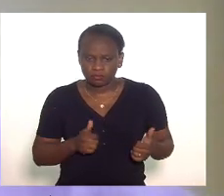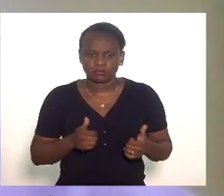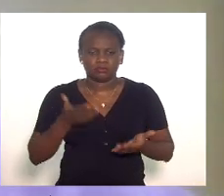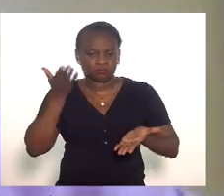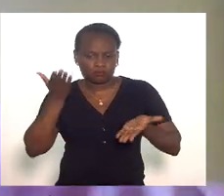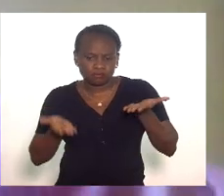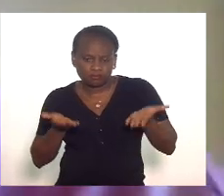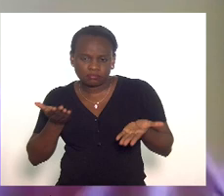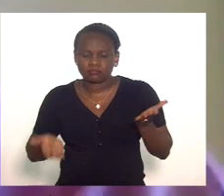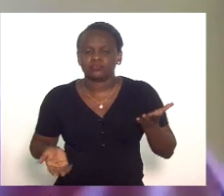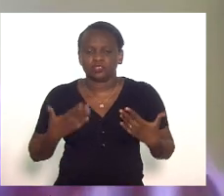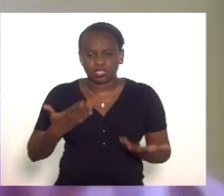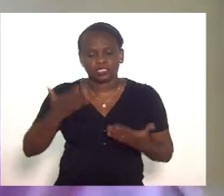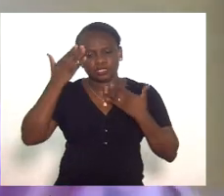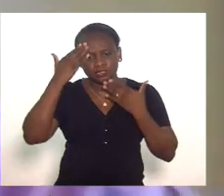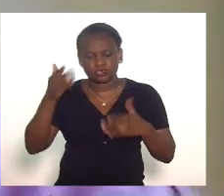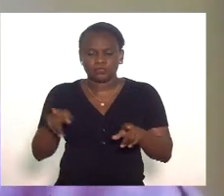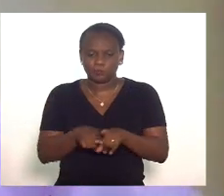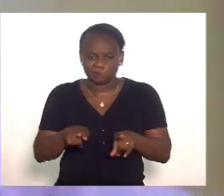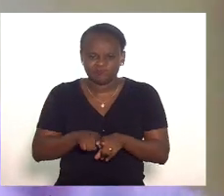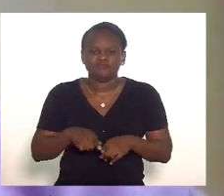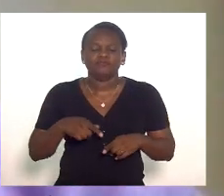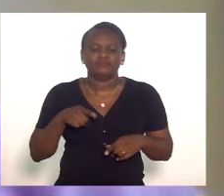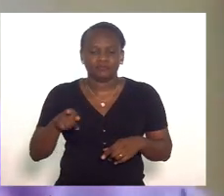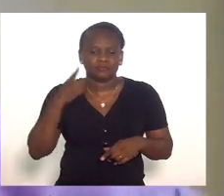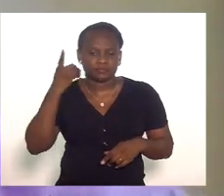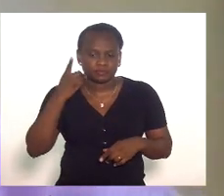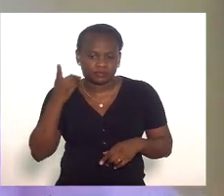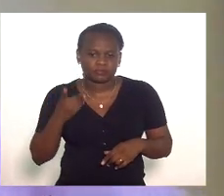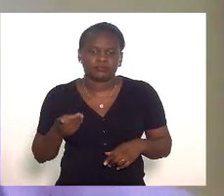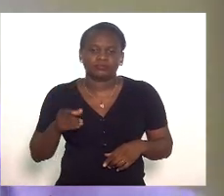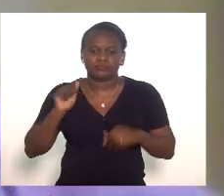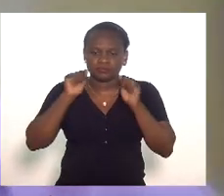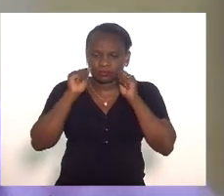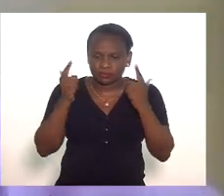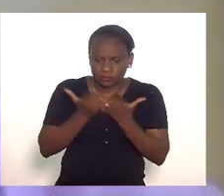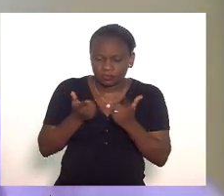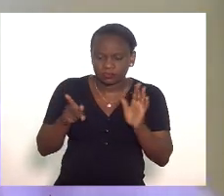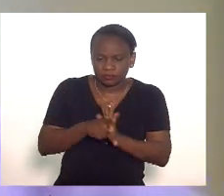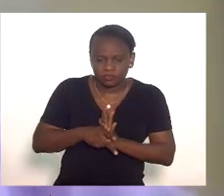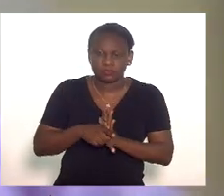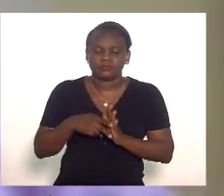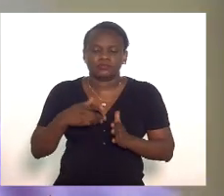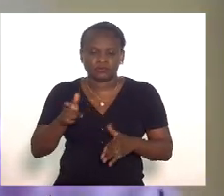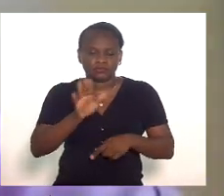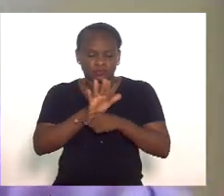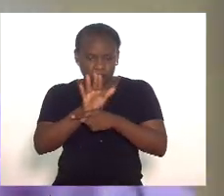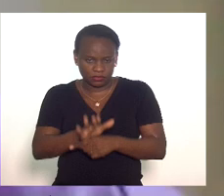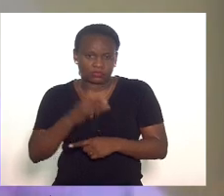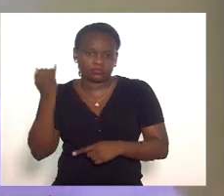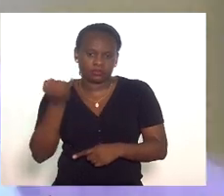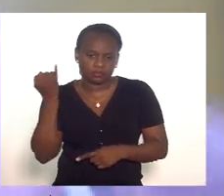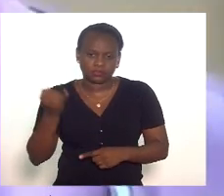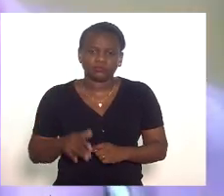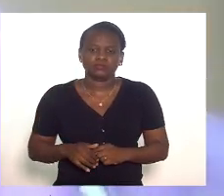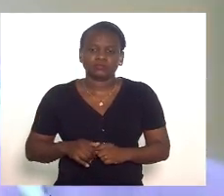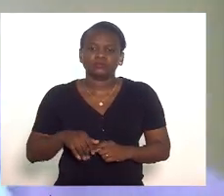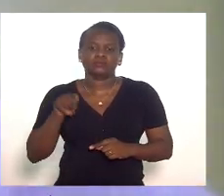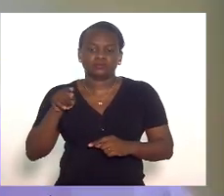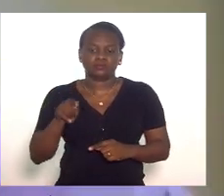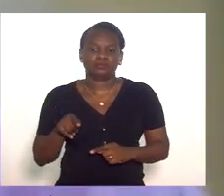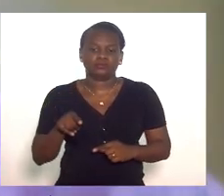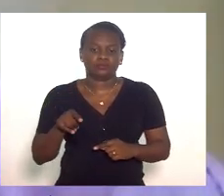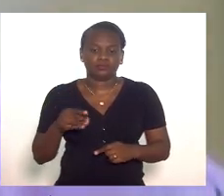equilibrada quero portanto agradecer a vossa excelência como deputado da alerje por essa contribuição relevante que vossa